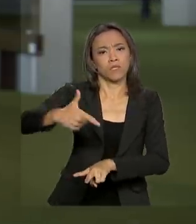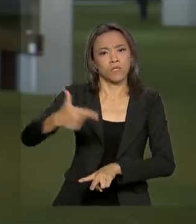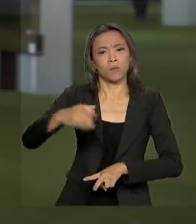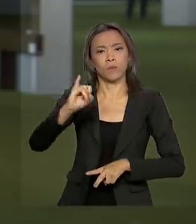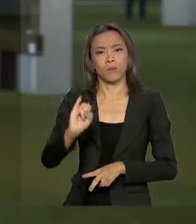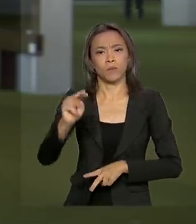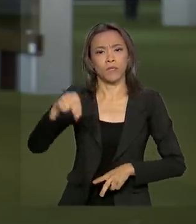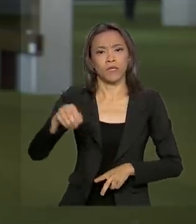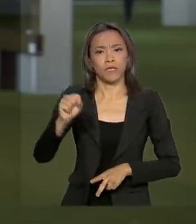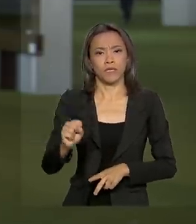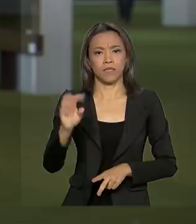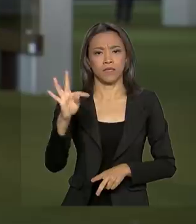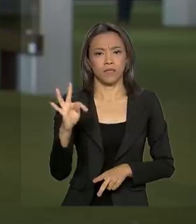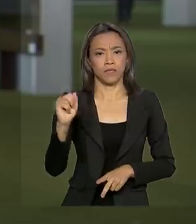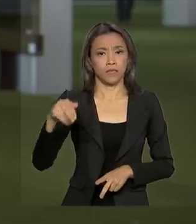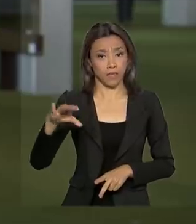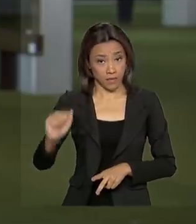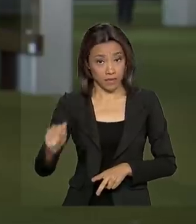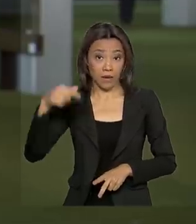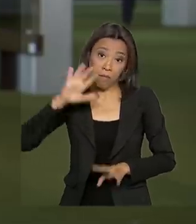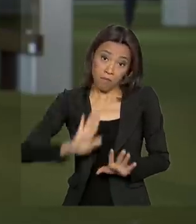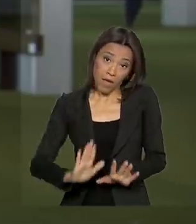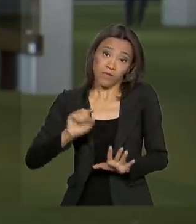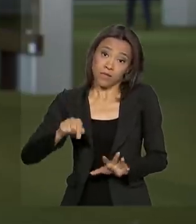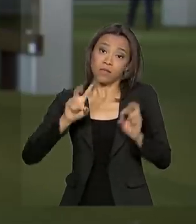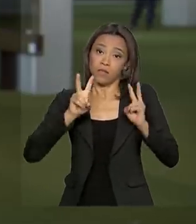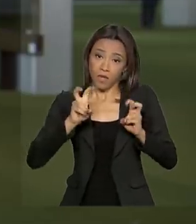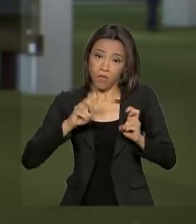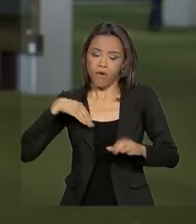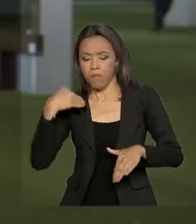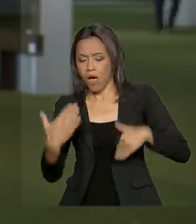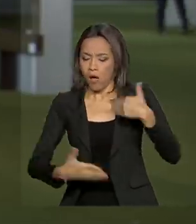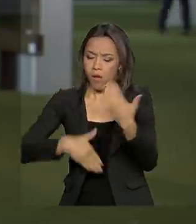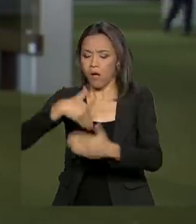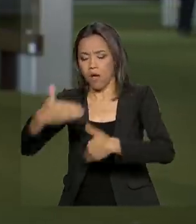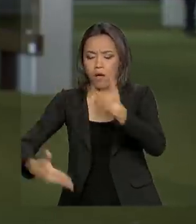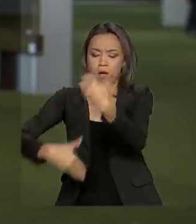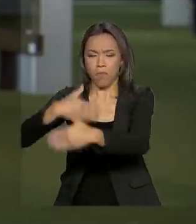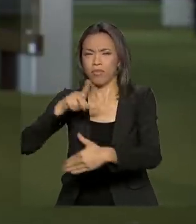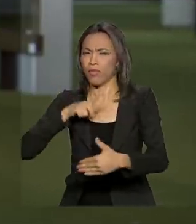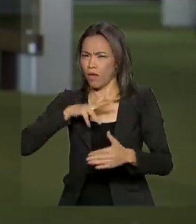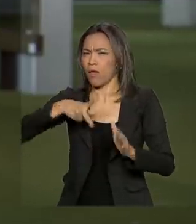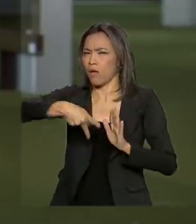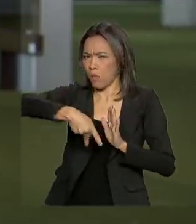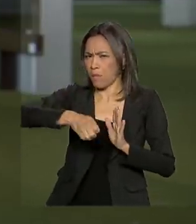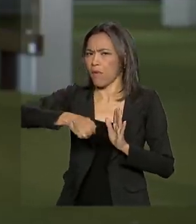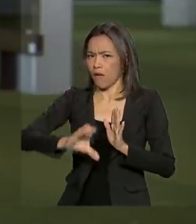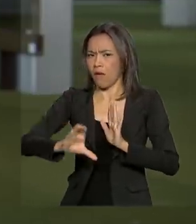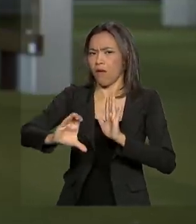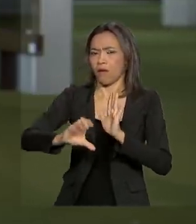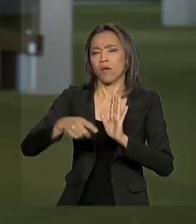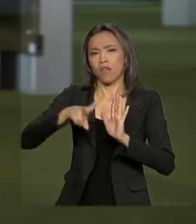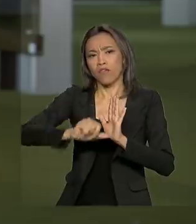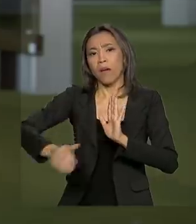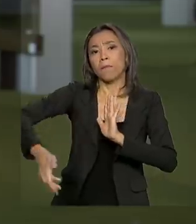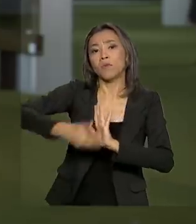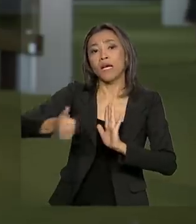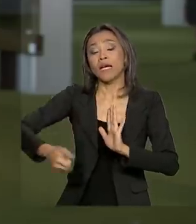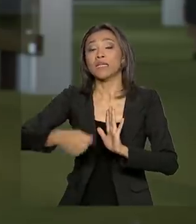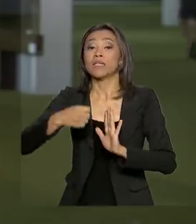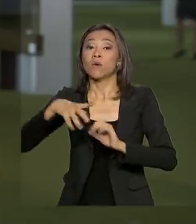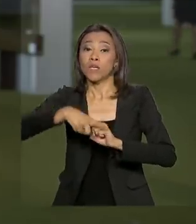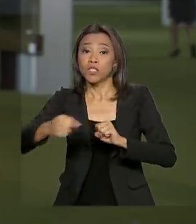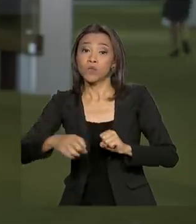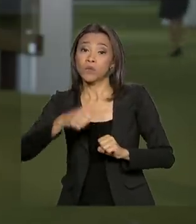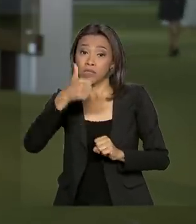acordo, ficou decidido que esse tema vai tramitar mesmo aqui na Câmara, onde já tem uma PEC sendo discutida, uma PEC que altera os artigos 102 e